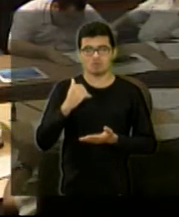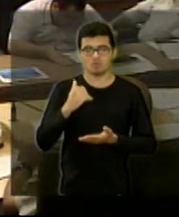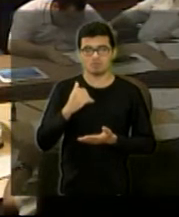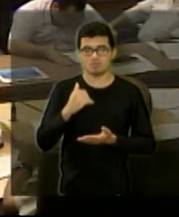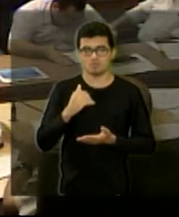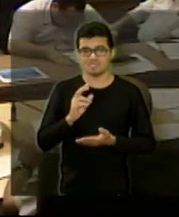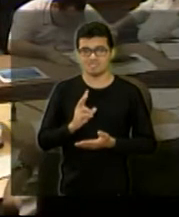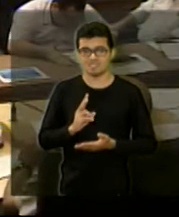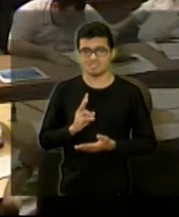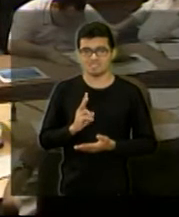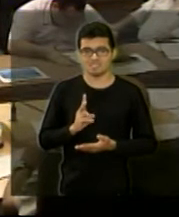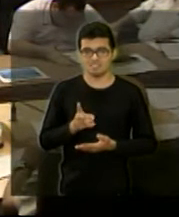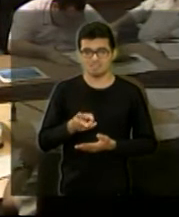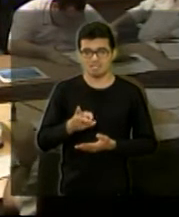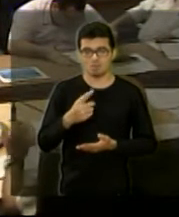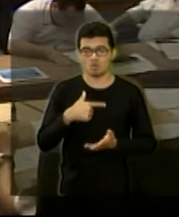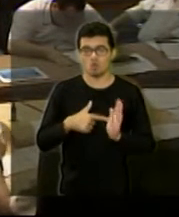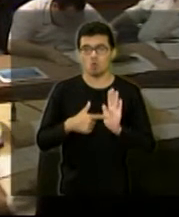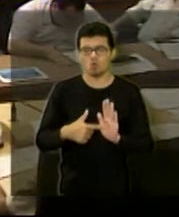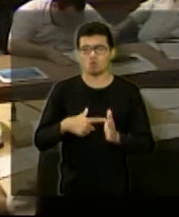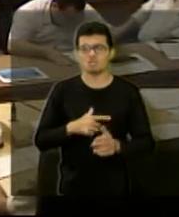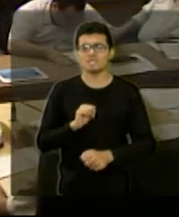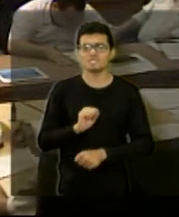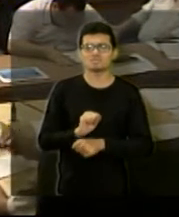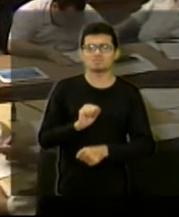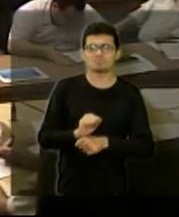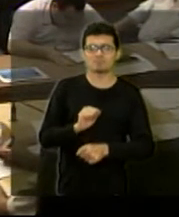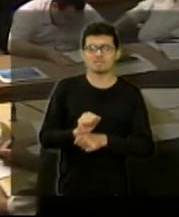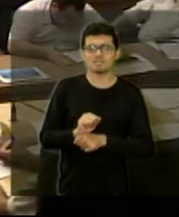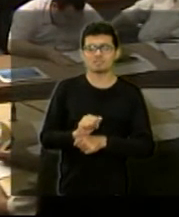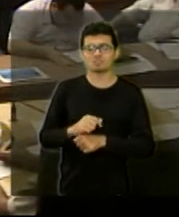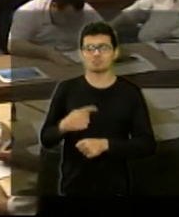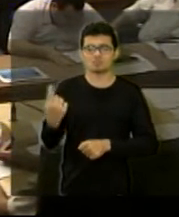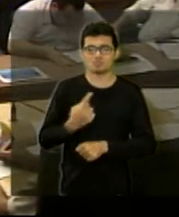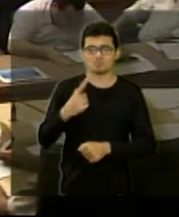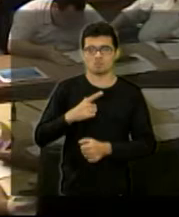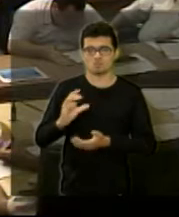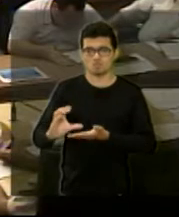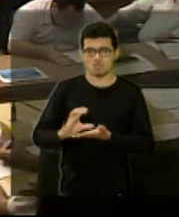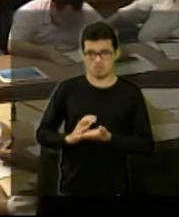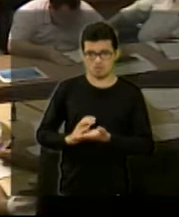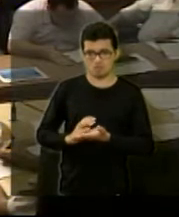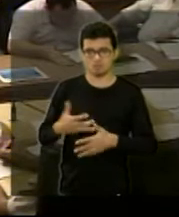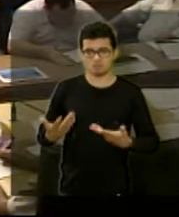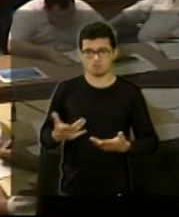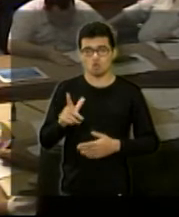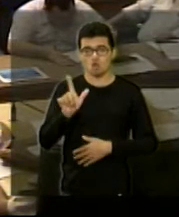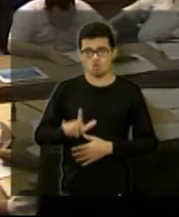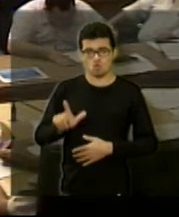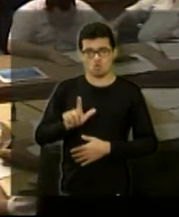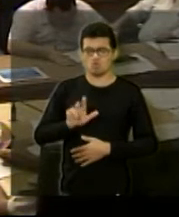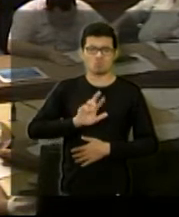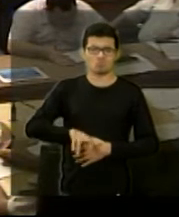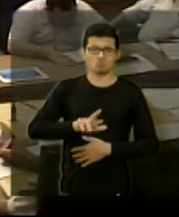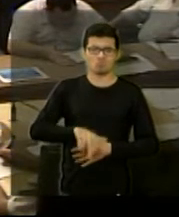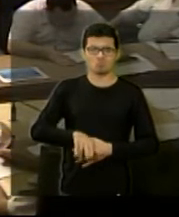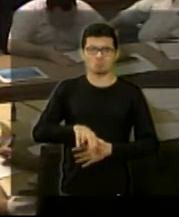olhando a expectativa que a gente tem de arrecadar. Lógico que não é um orçamento que